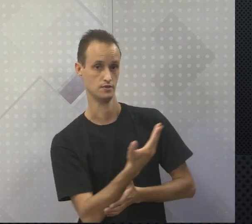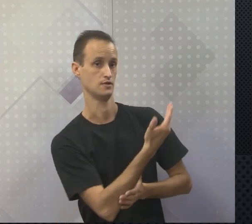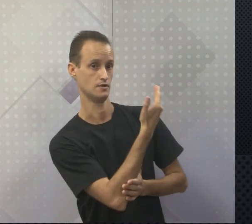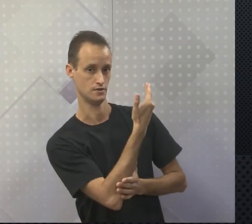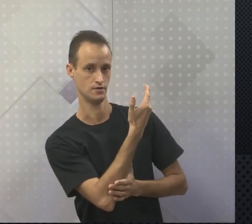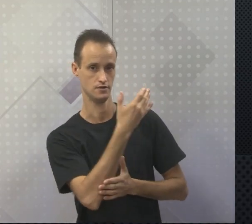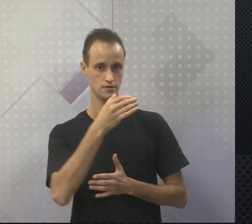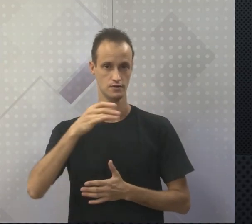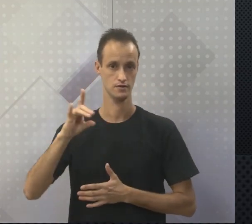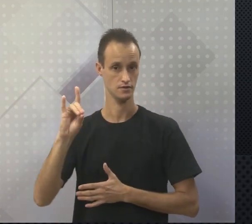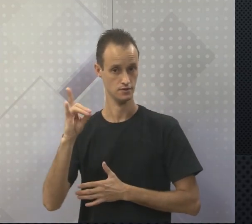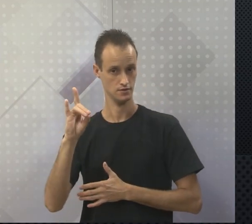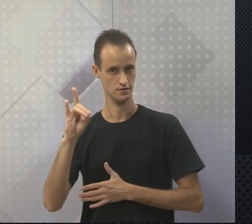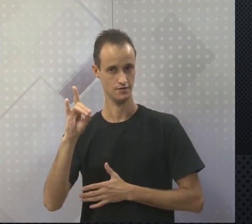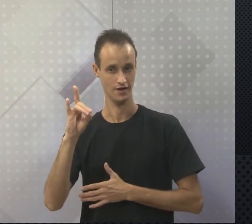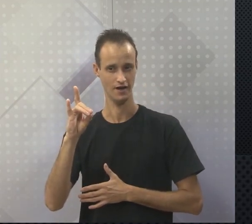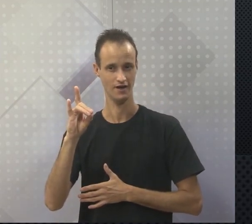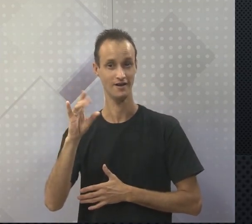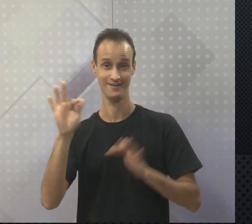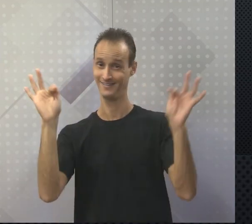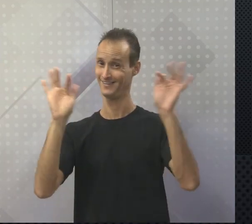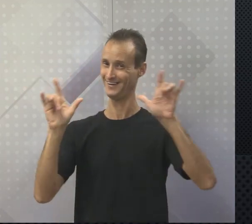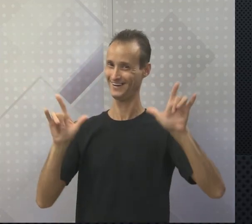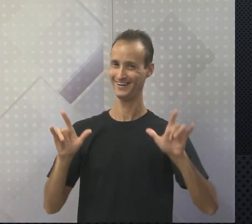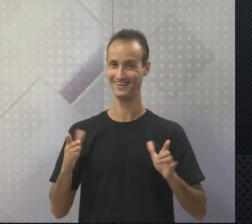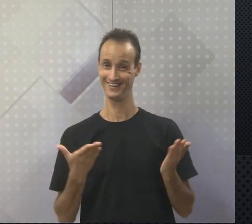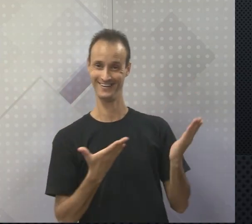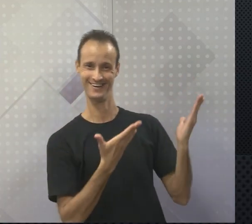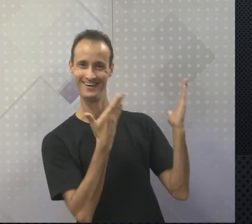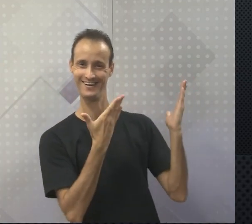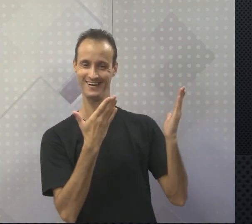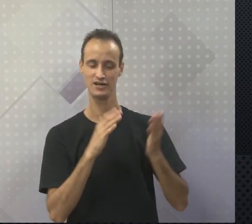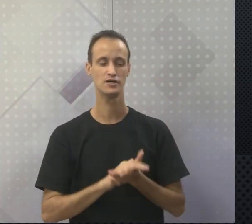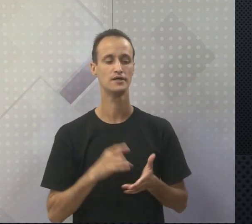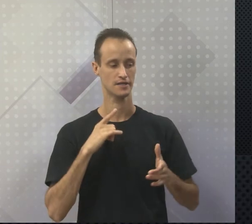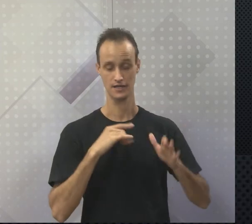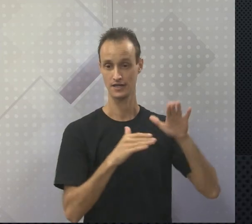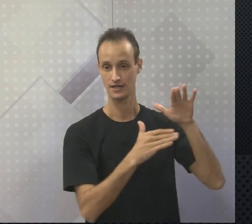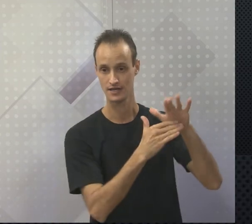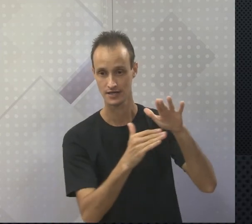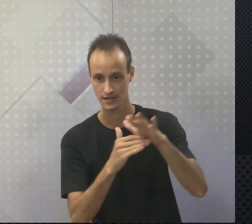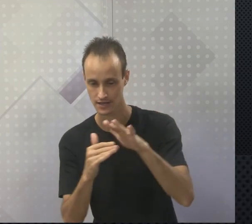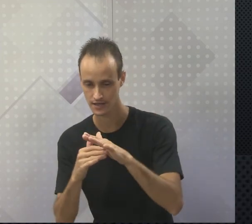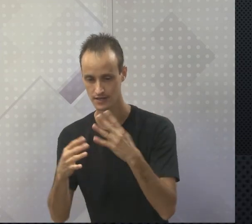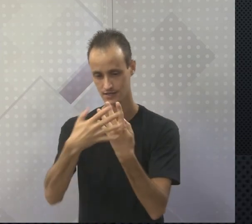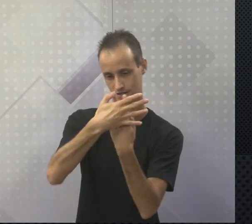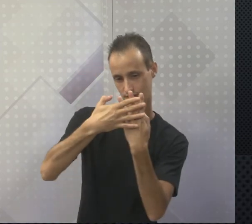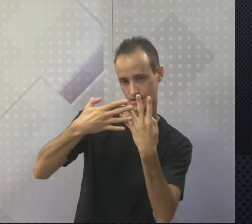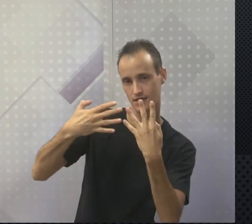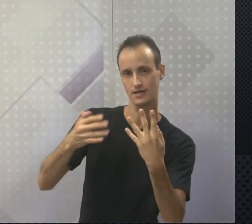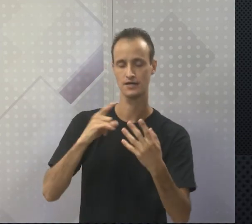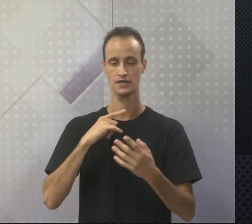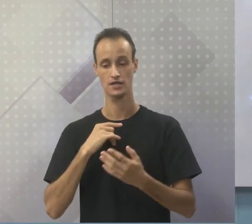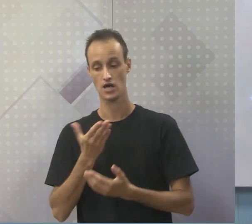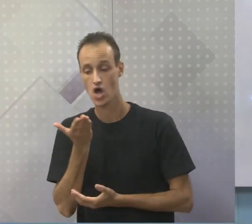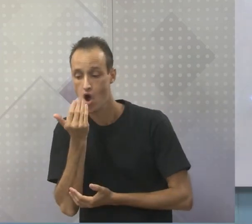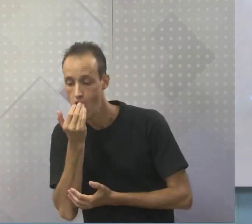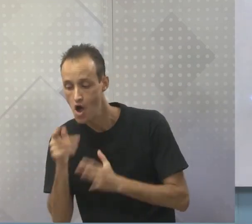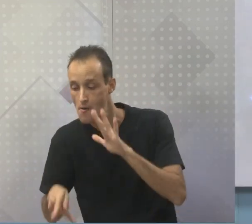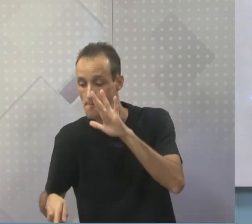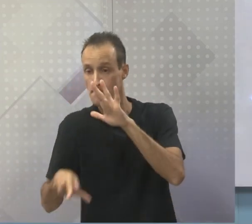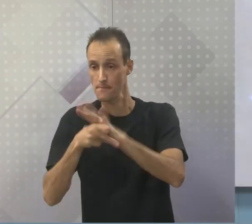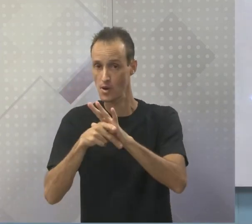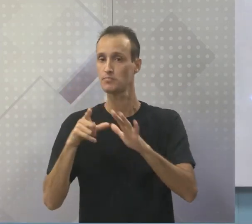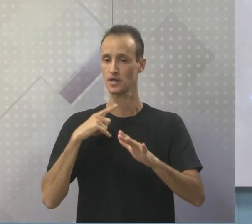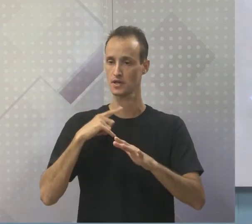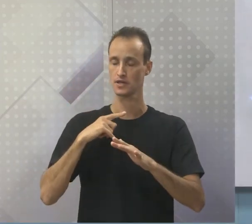esses três bezerrinhos felizes, vocês estão vendo aí, eles têm um cuidado, têm a hora de alimentar, a alimentação é uma ração balanceada, têm um